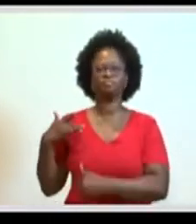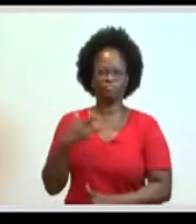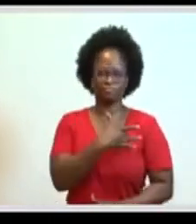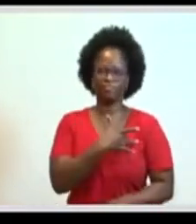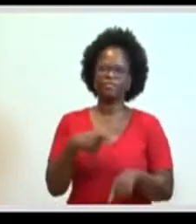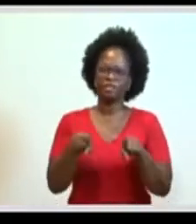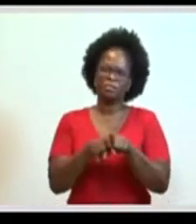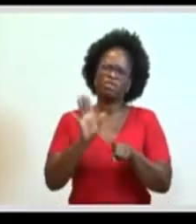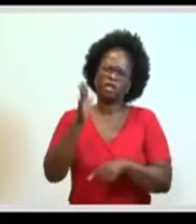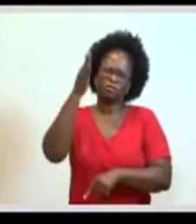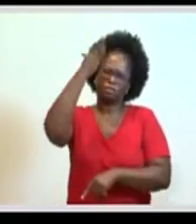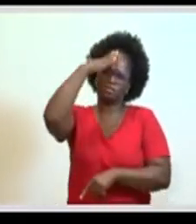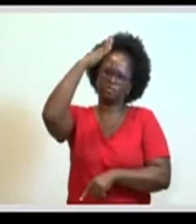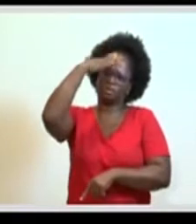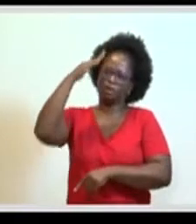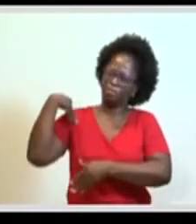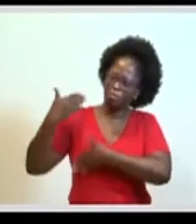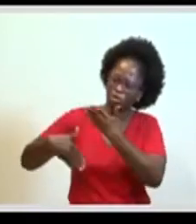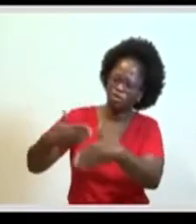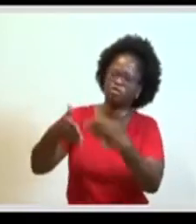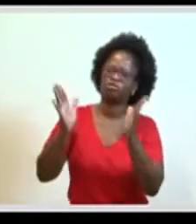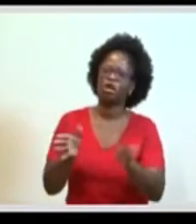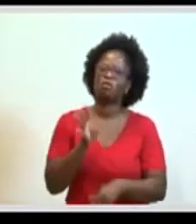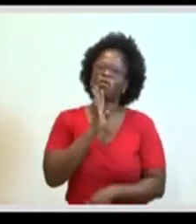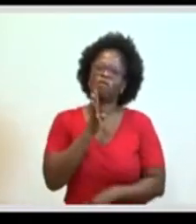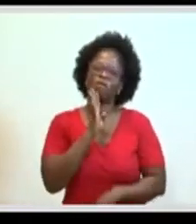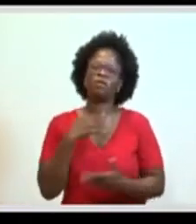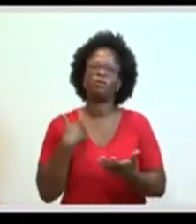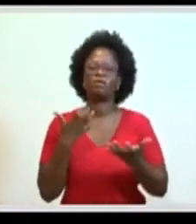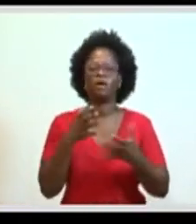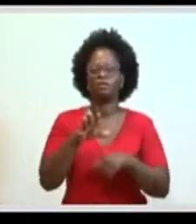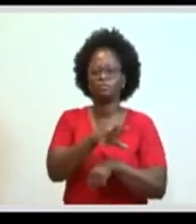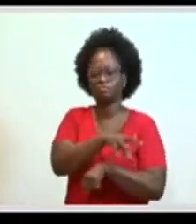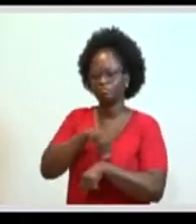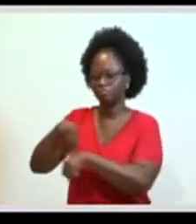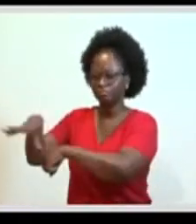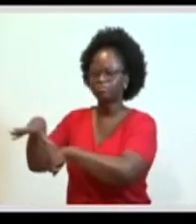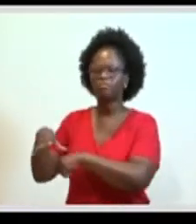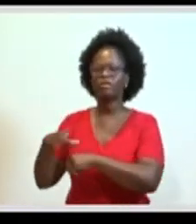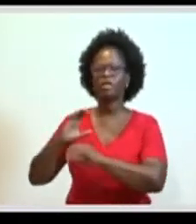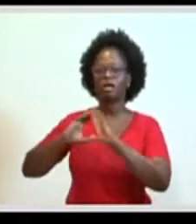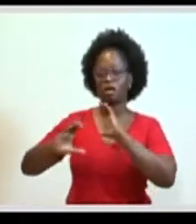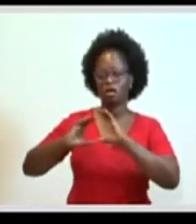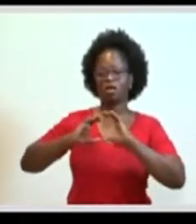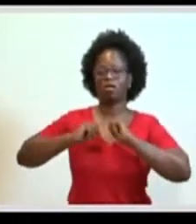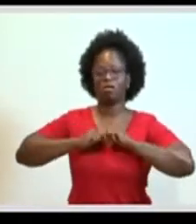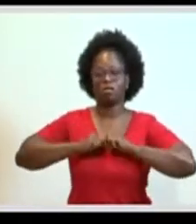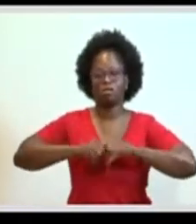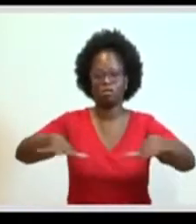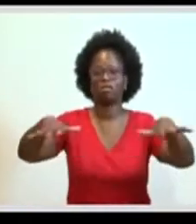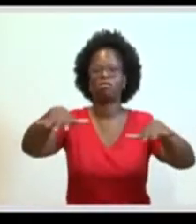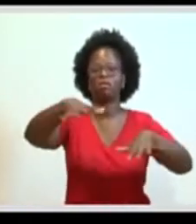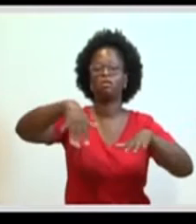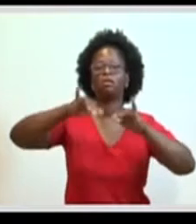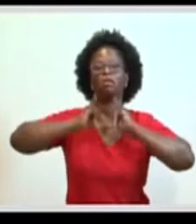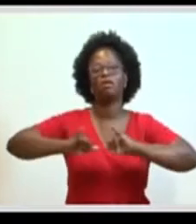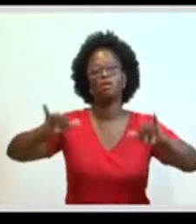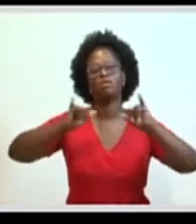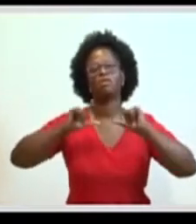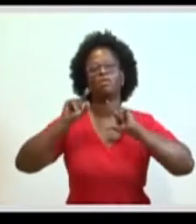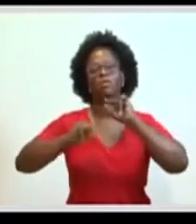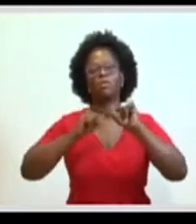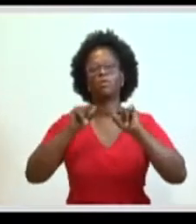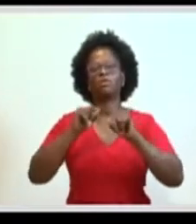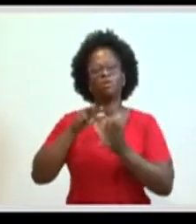ciente de todo esse processo. Eu quero passar aqui à nossa comunidade uma mensagem de